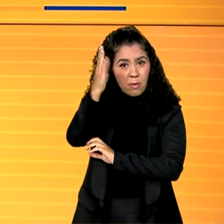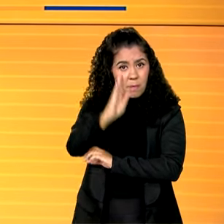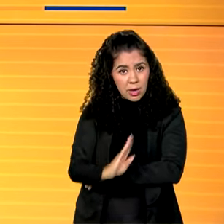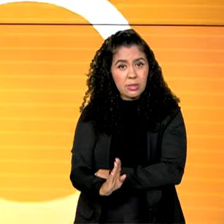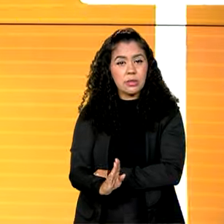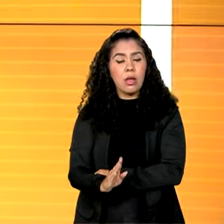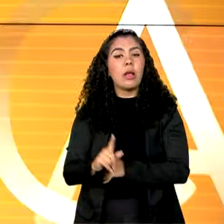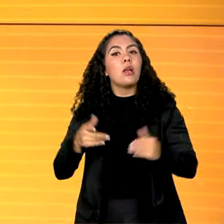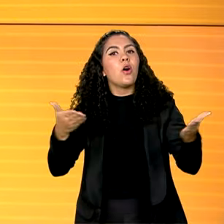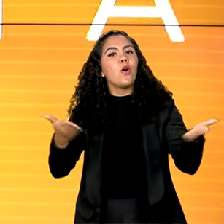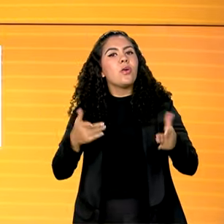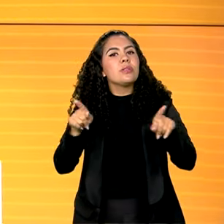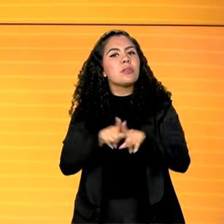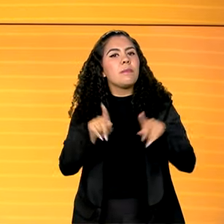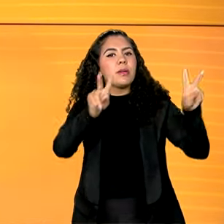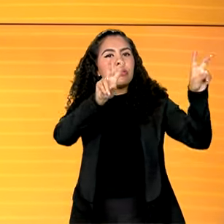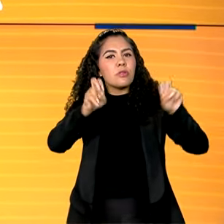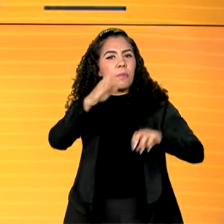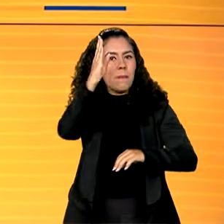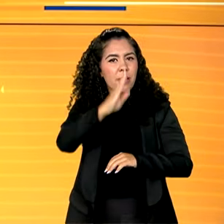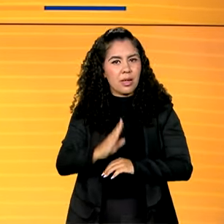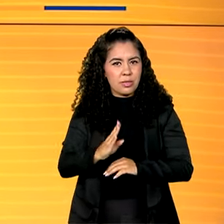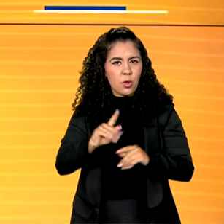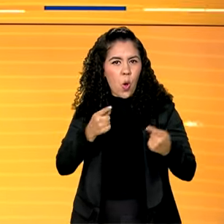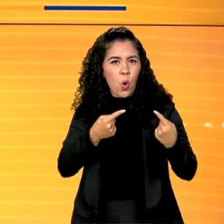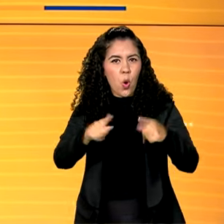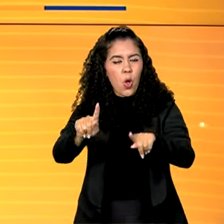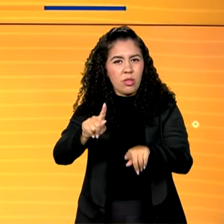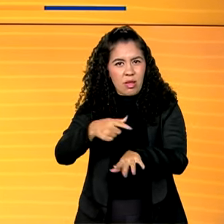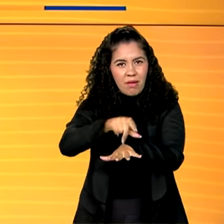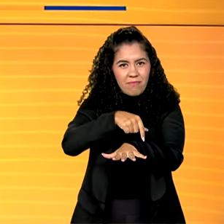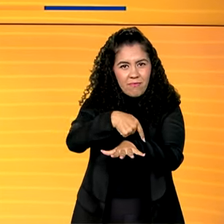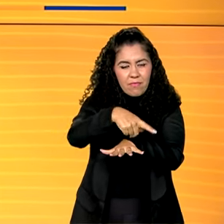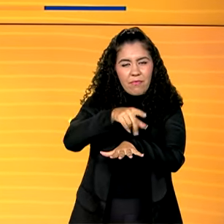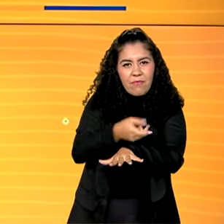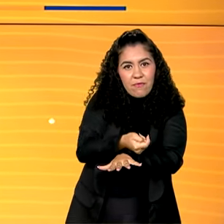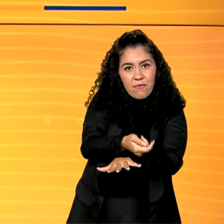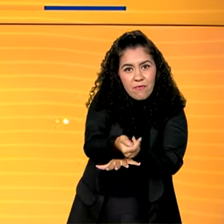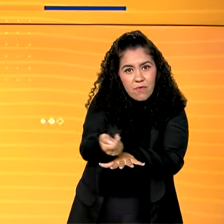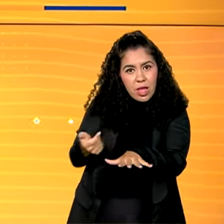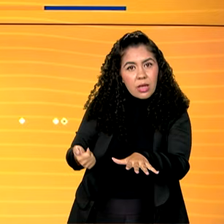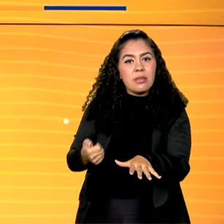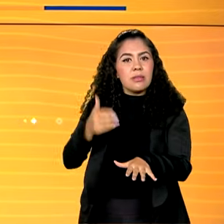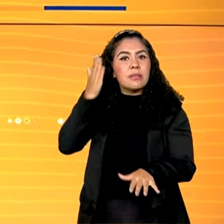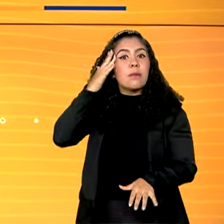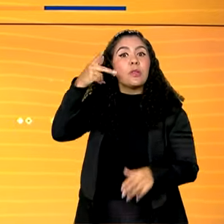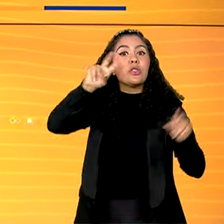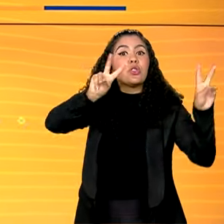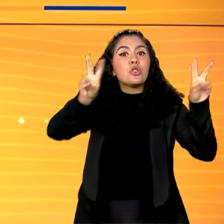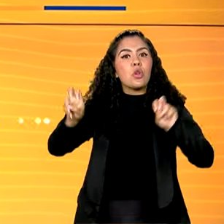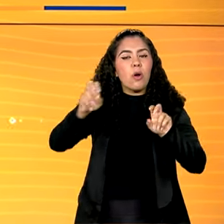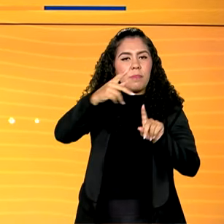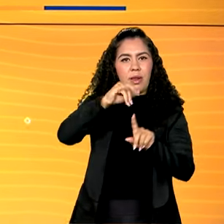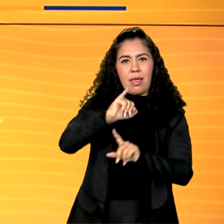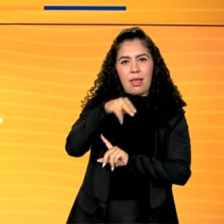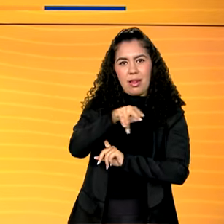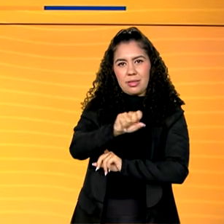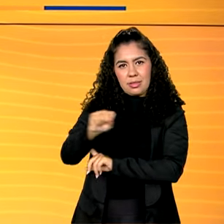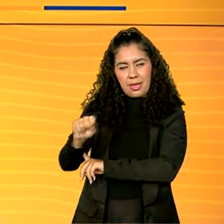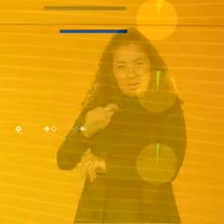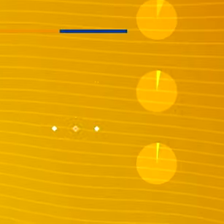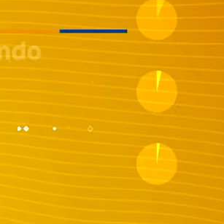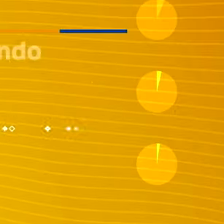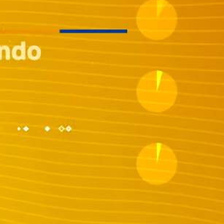ainda, hoje é o dia do nosso quadro Brasil Contra Fake. Saiba mais sobre a prova de vida do INSS. A gente volta já já.